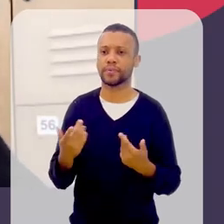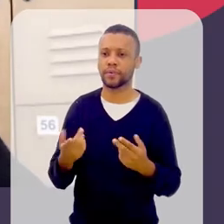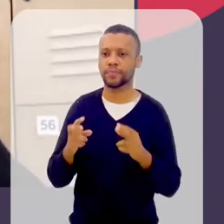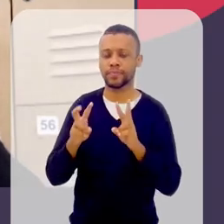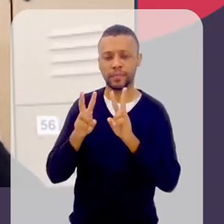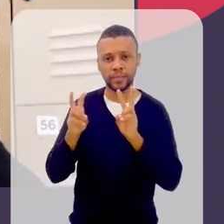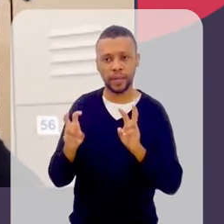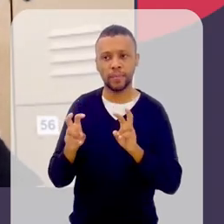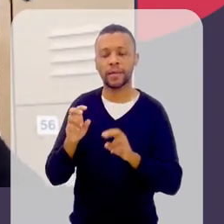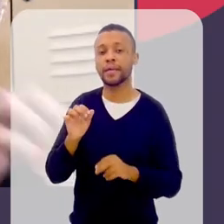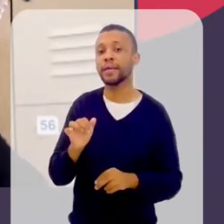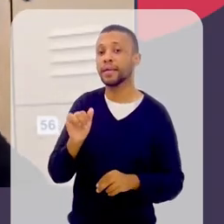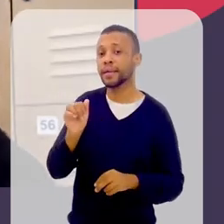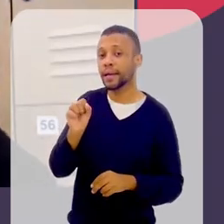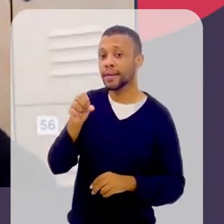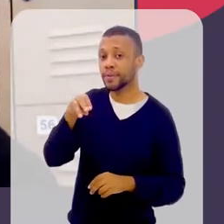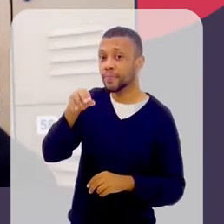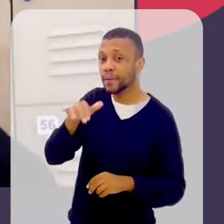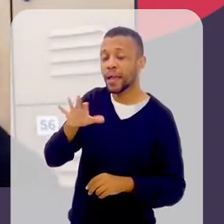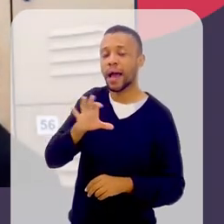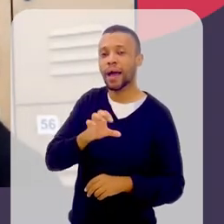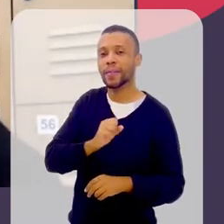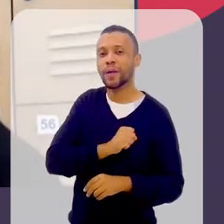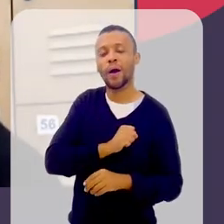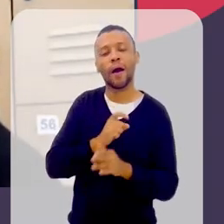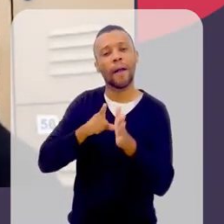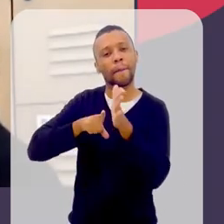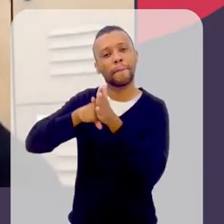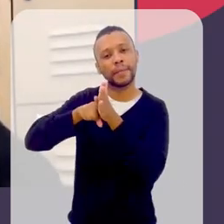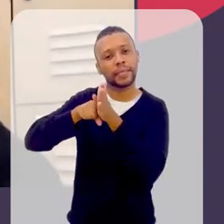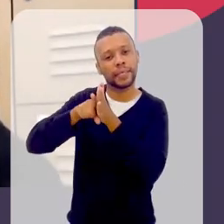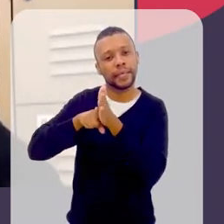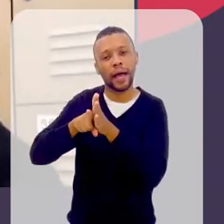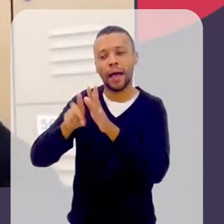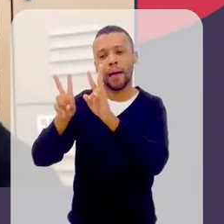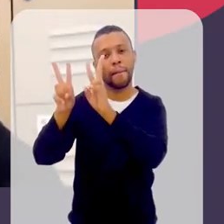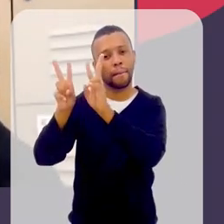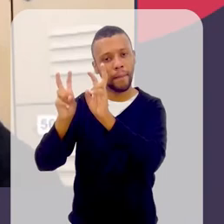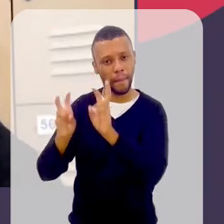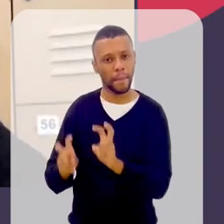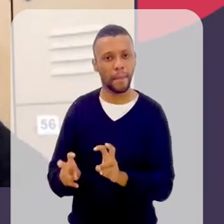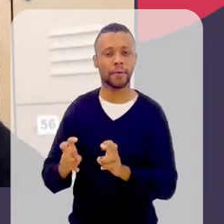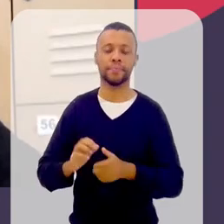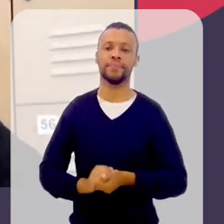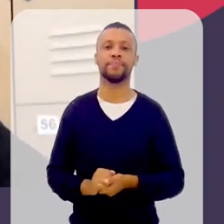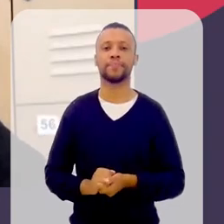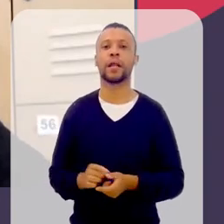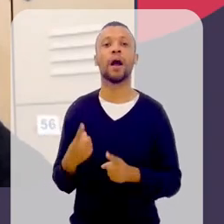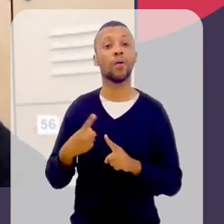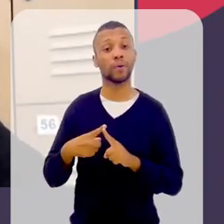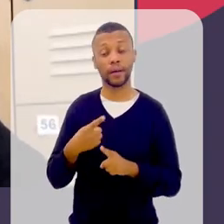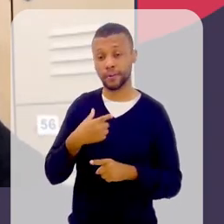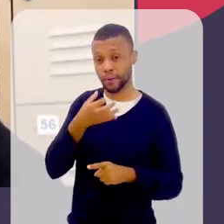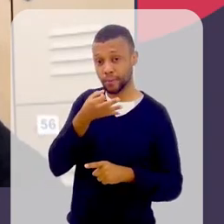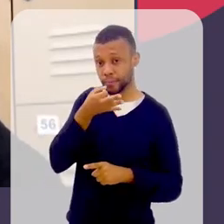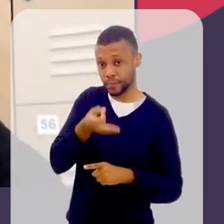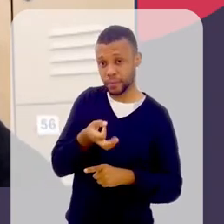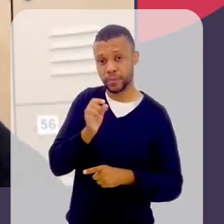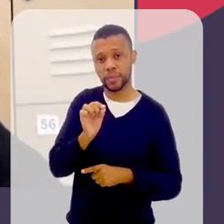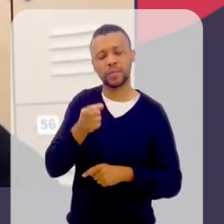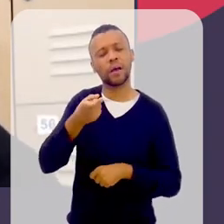a Yasmin adora trabalhar. Esse é um tema que ela adora. Porque, assim, para mim,